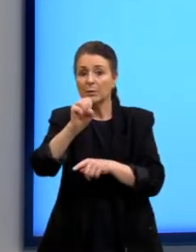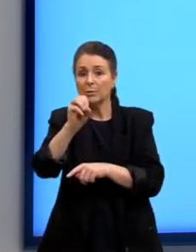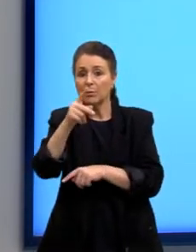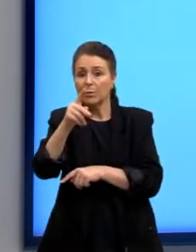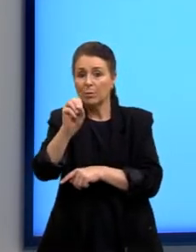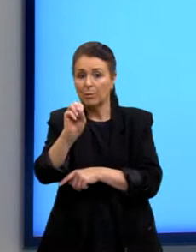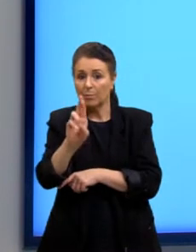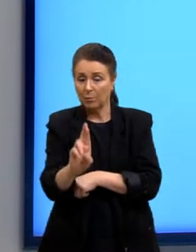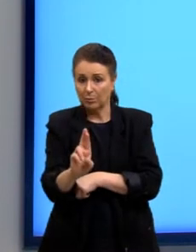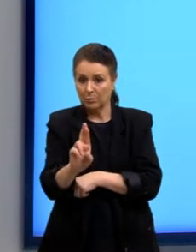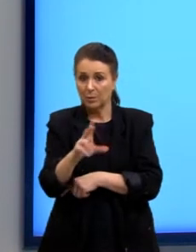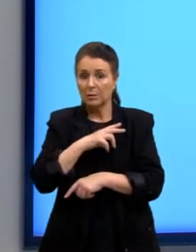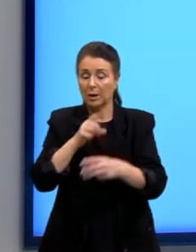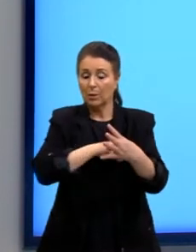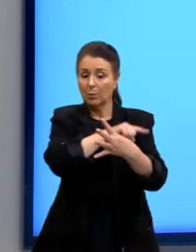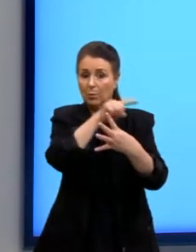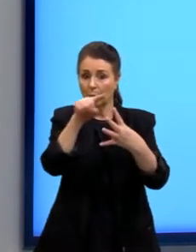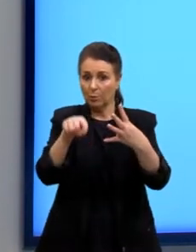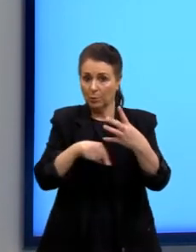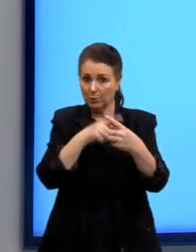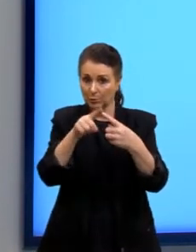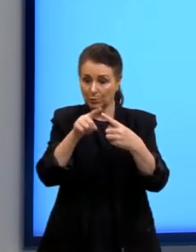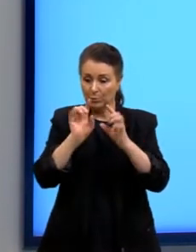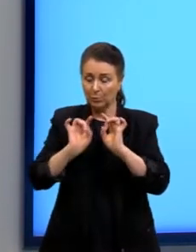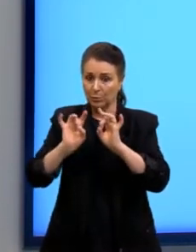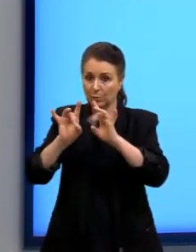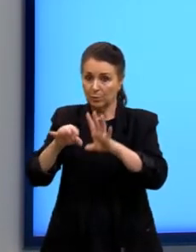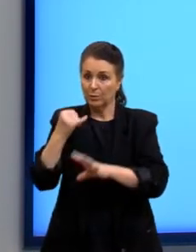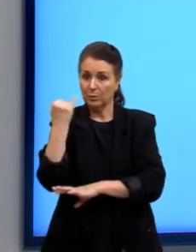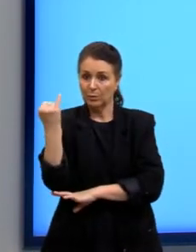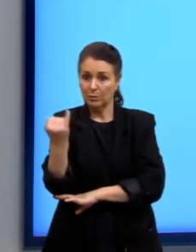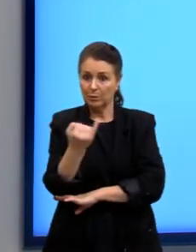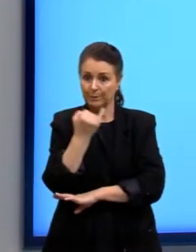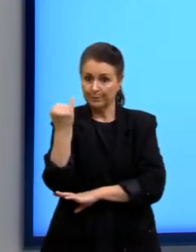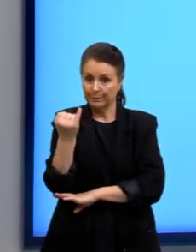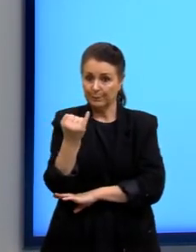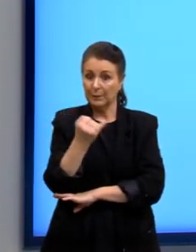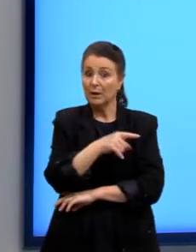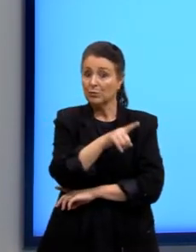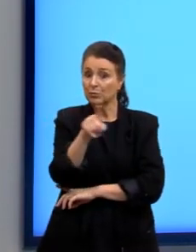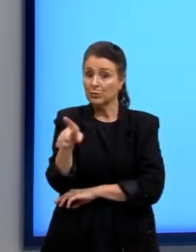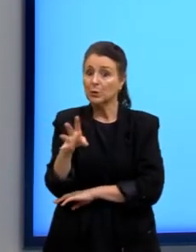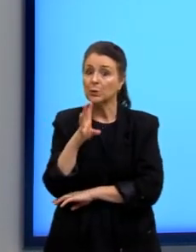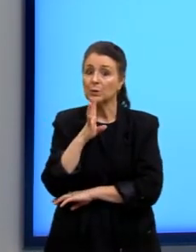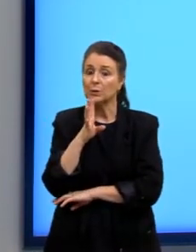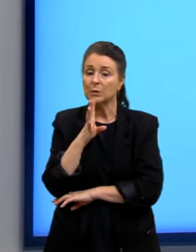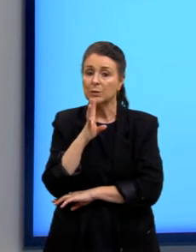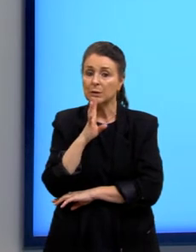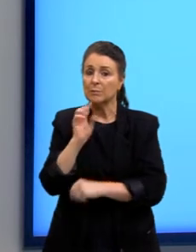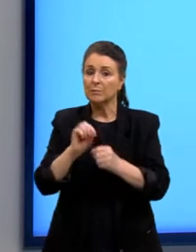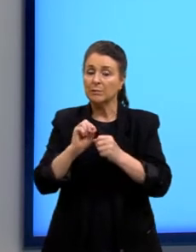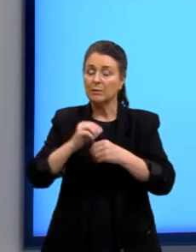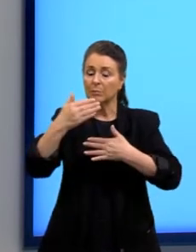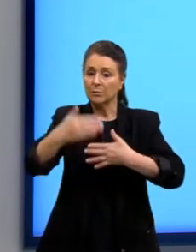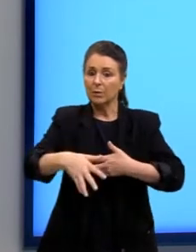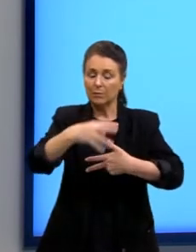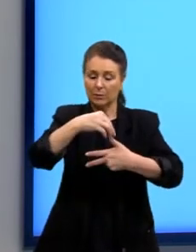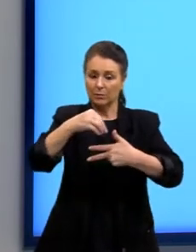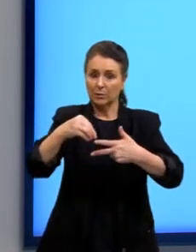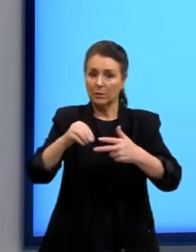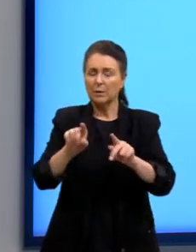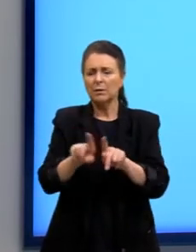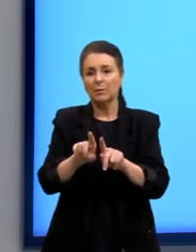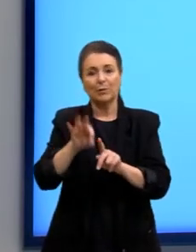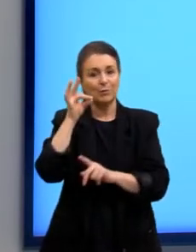quatro tipos de reações de eliminação importante, de ter conhecimento para poder realizar a prova do Enem, os vestibulares.